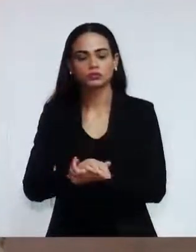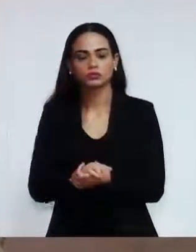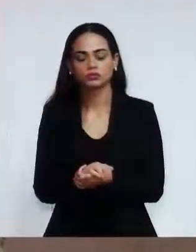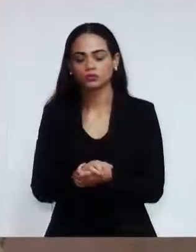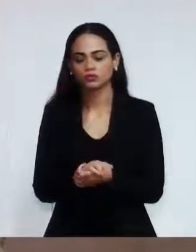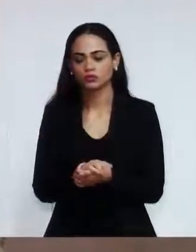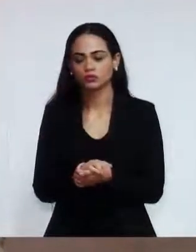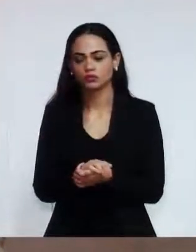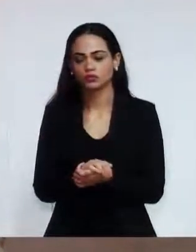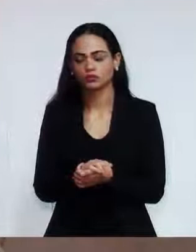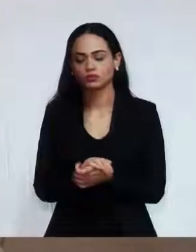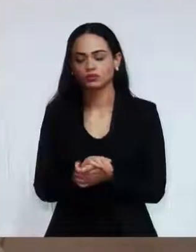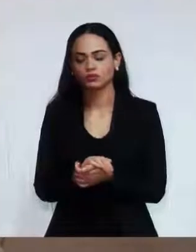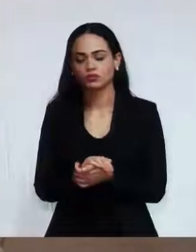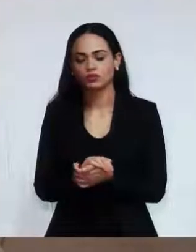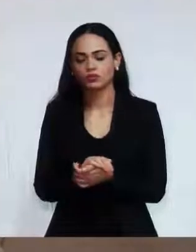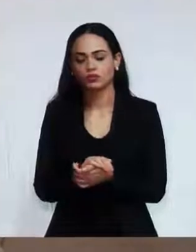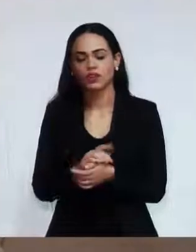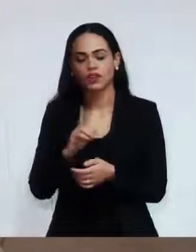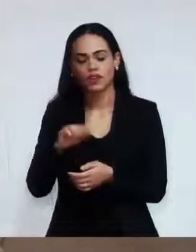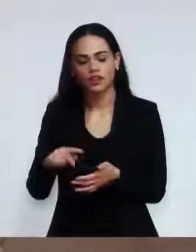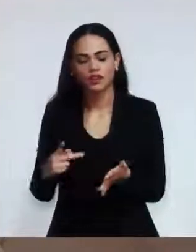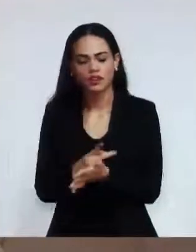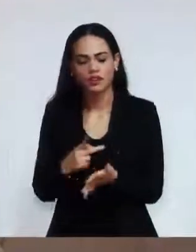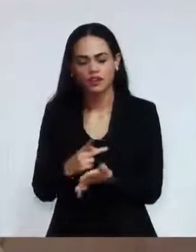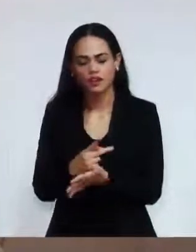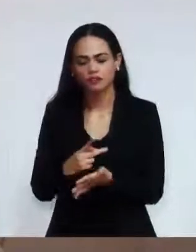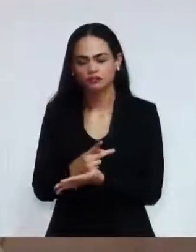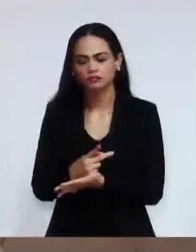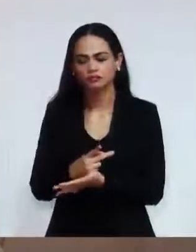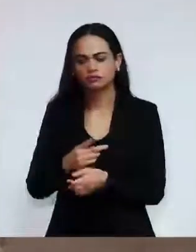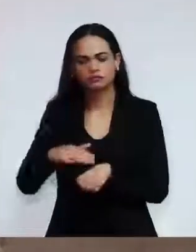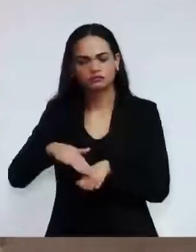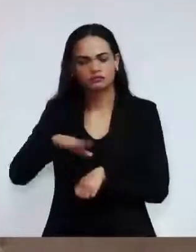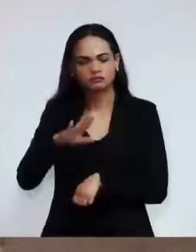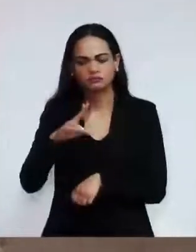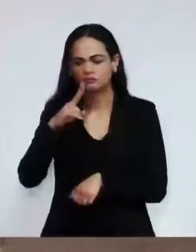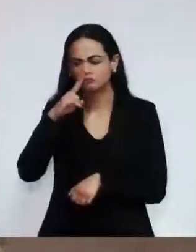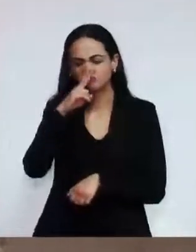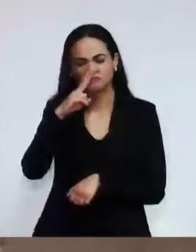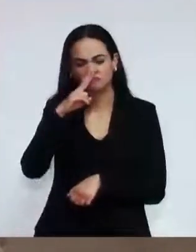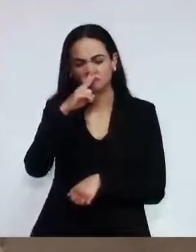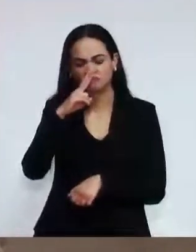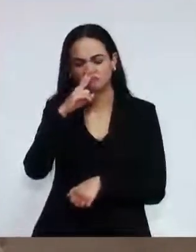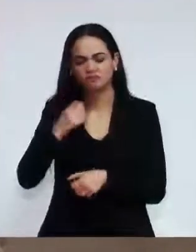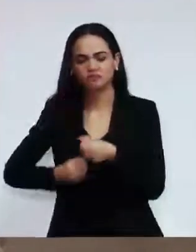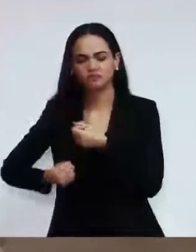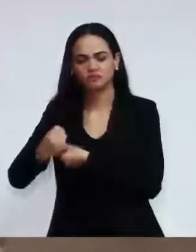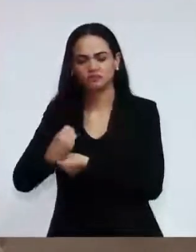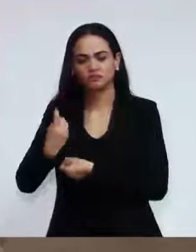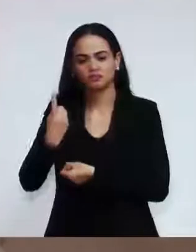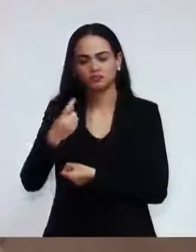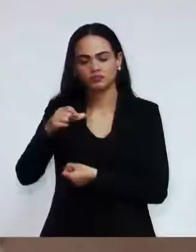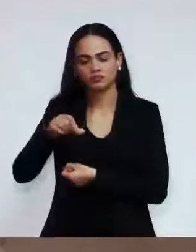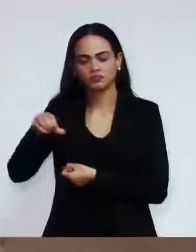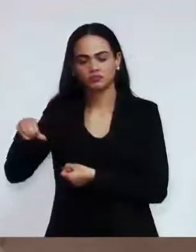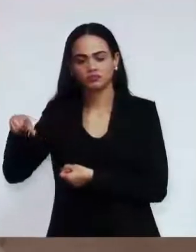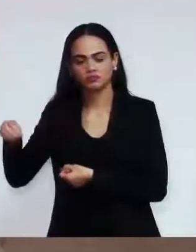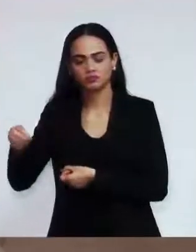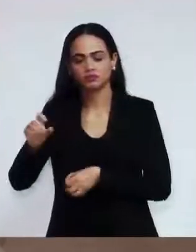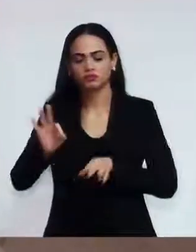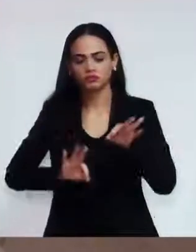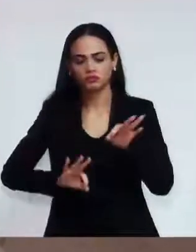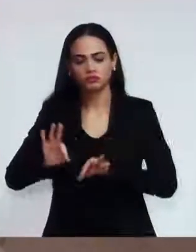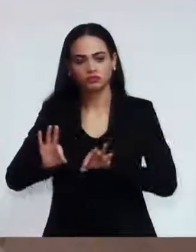crimes hediondos, lei 8072, de 25 de julho de 1990. O projeto já